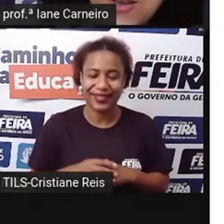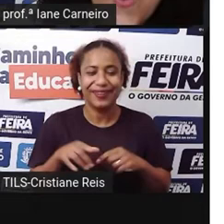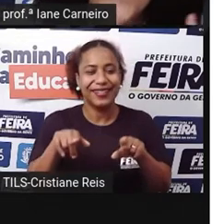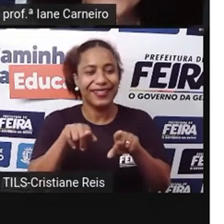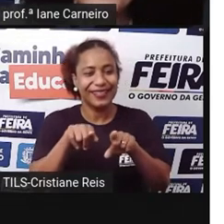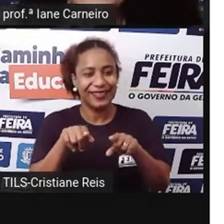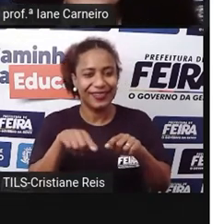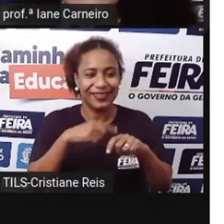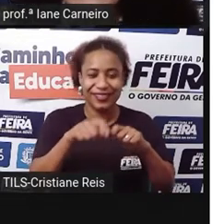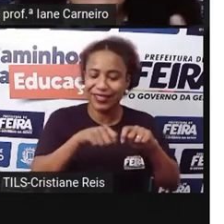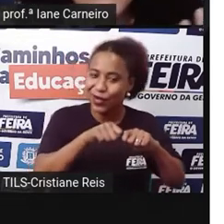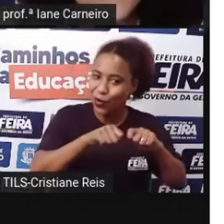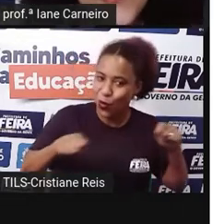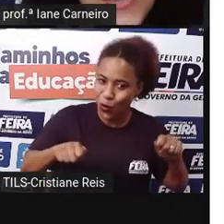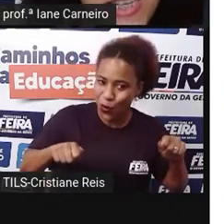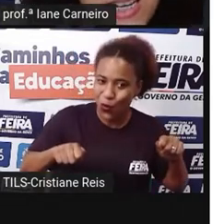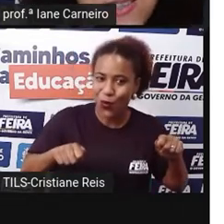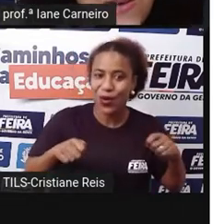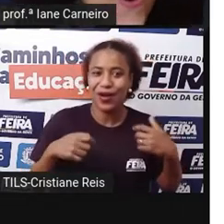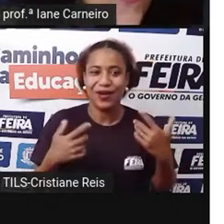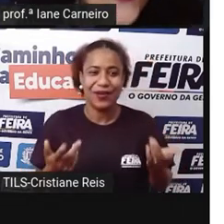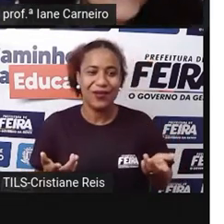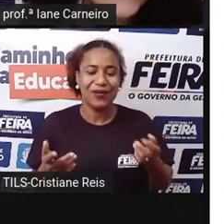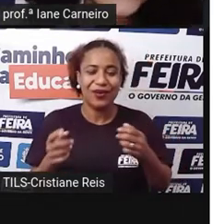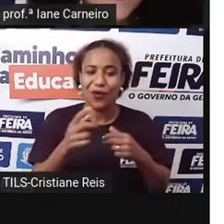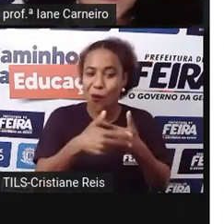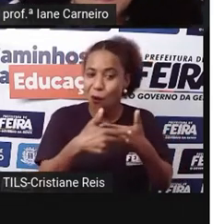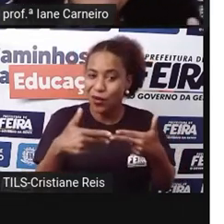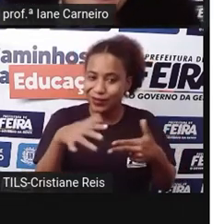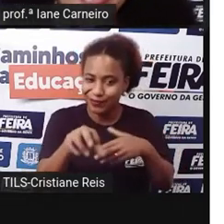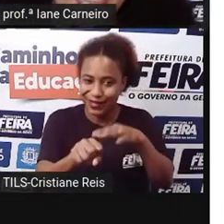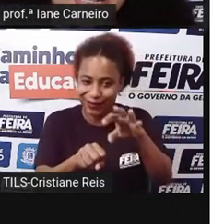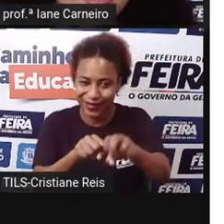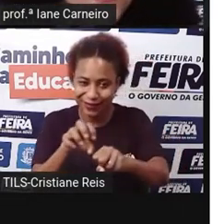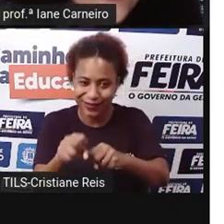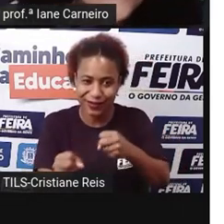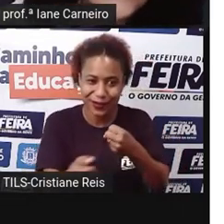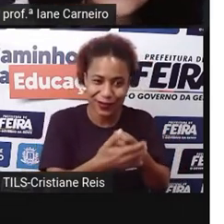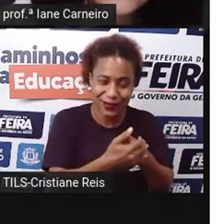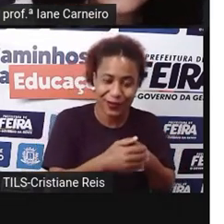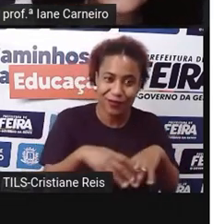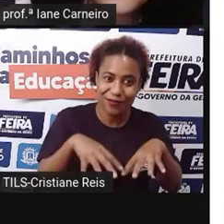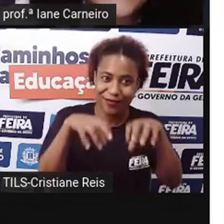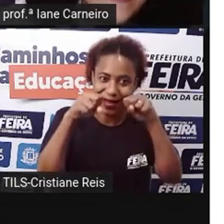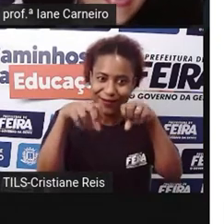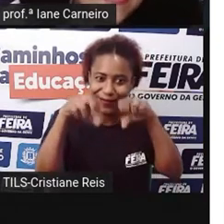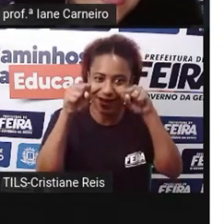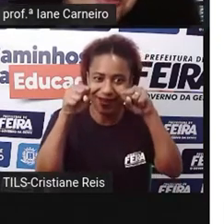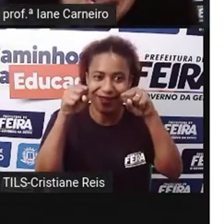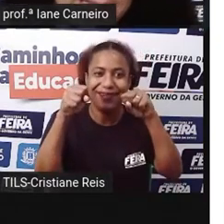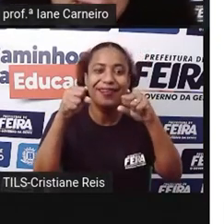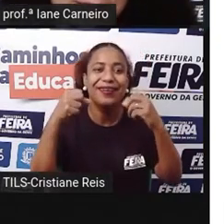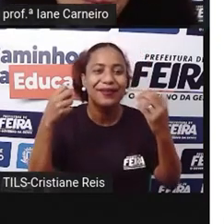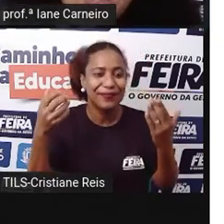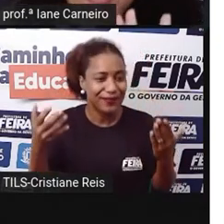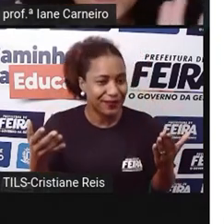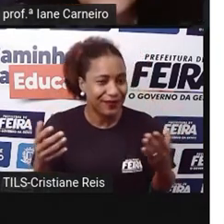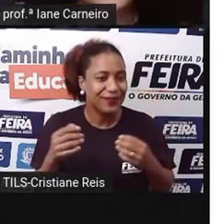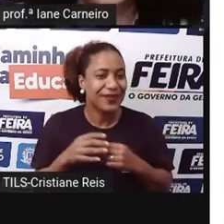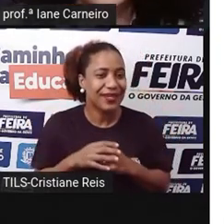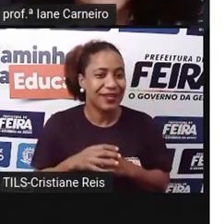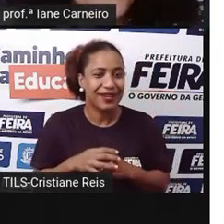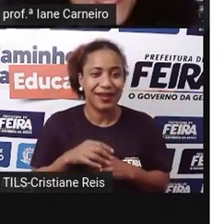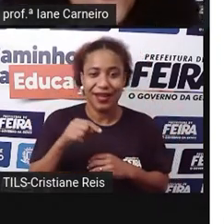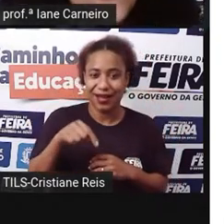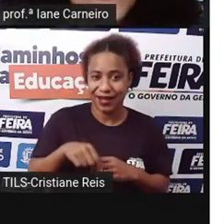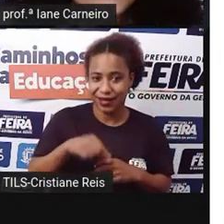roupas, esconder as coisas, apagar as luzes. Aqui no Brasil não